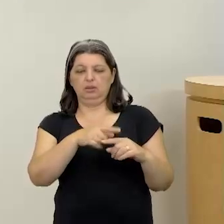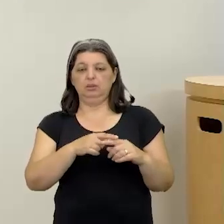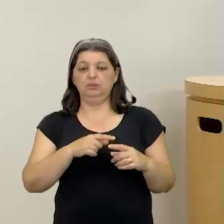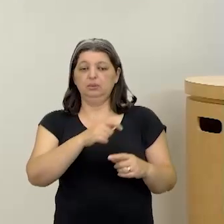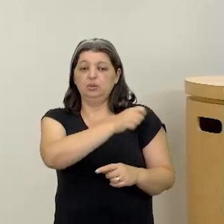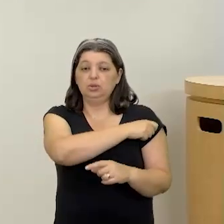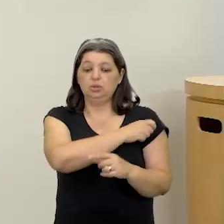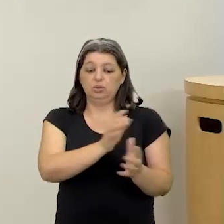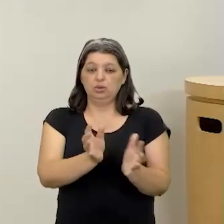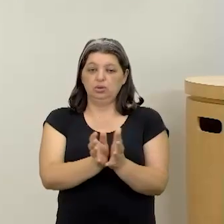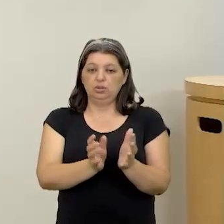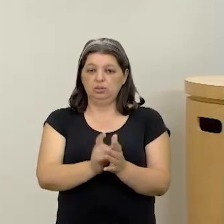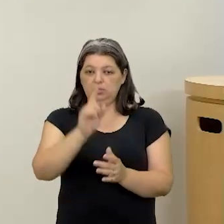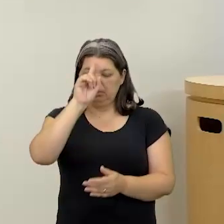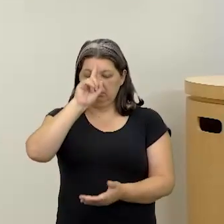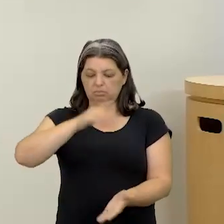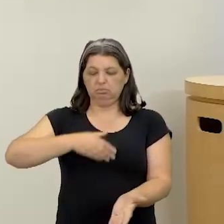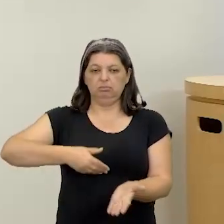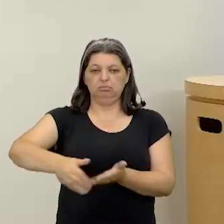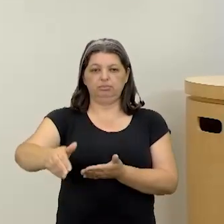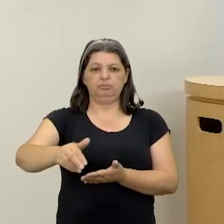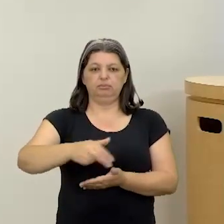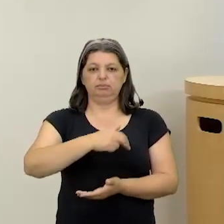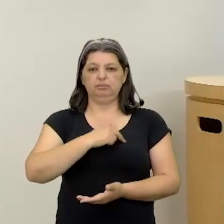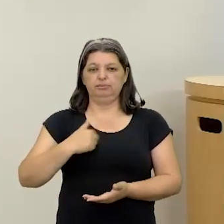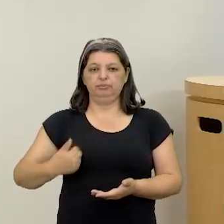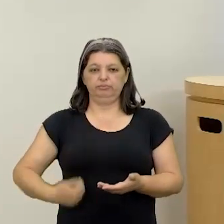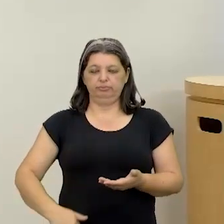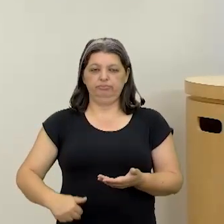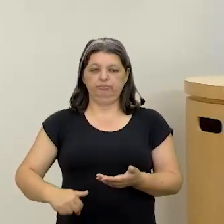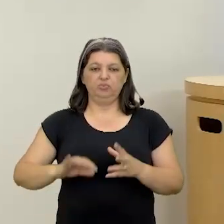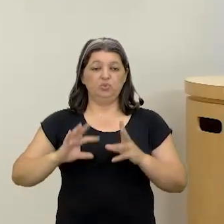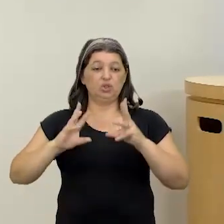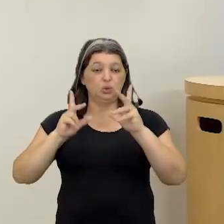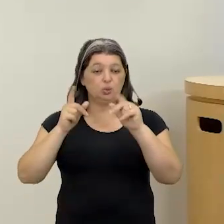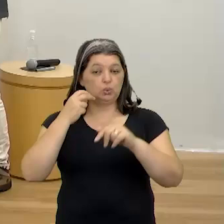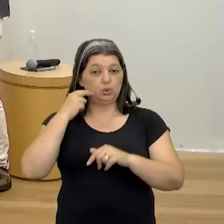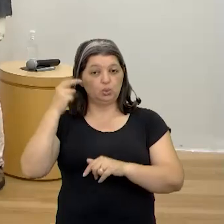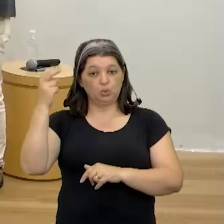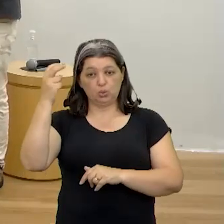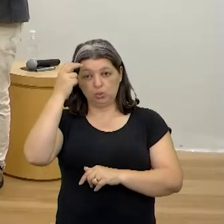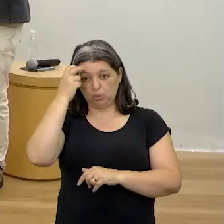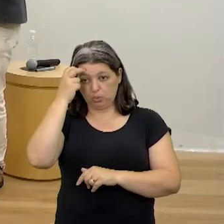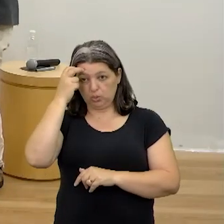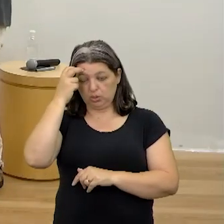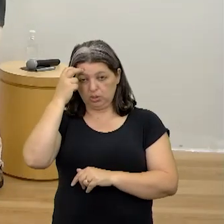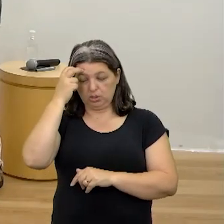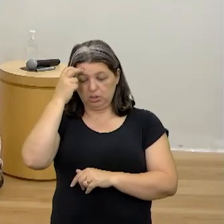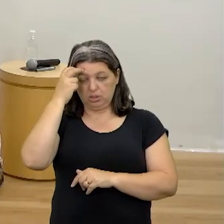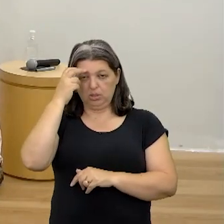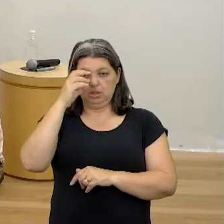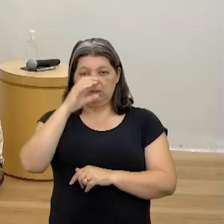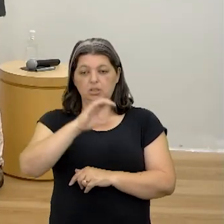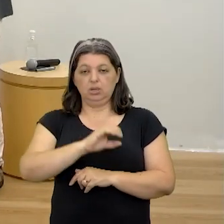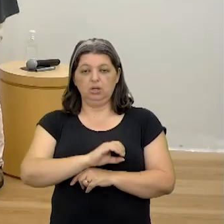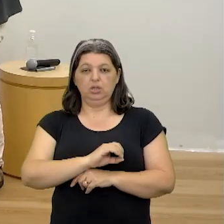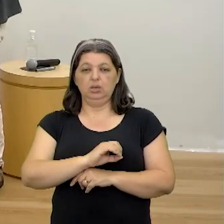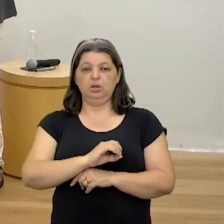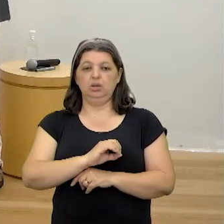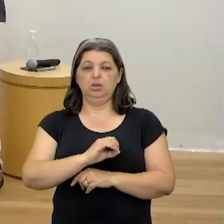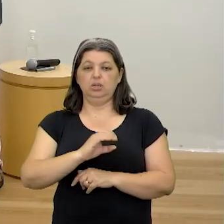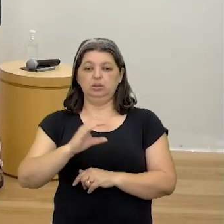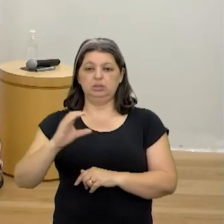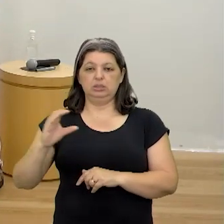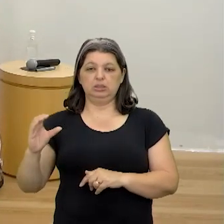para expulsar da China toda a cultura ocidental em nome de um purismo